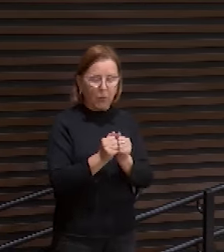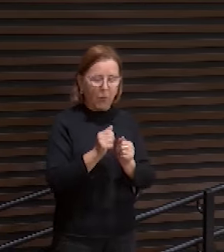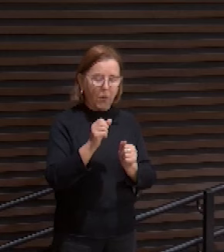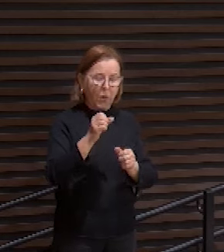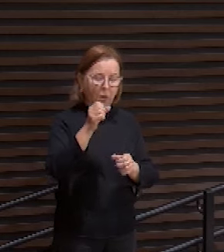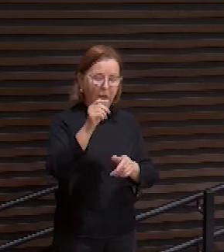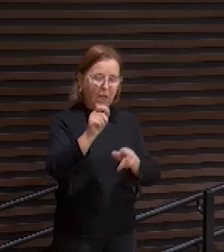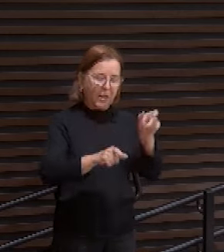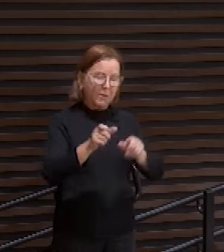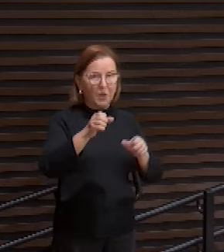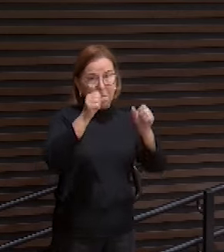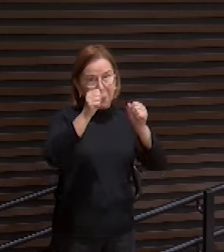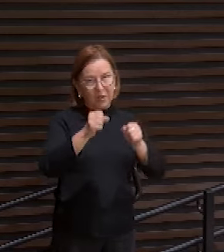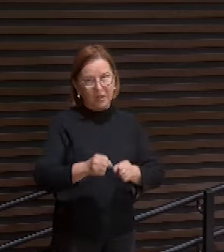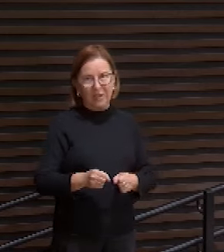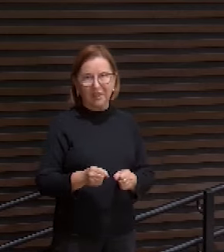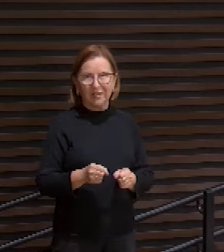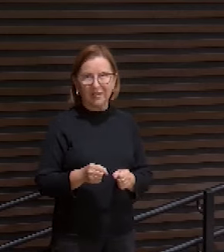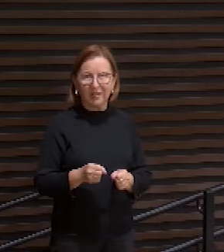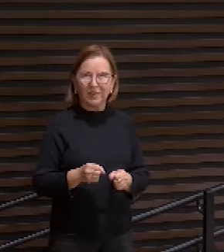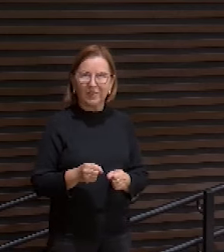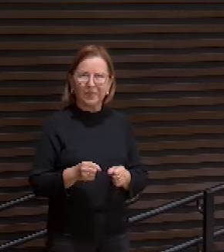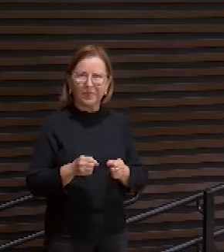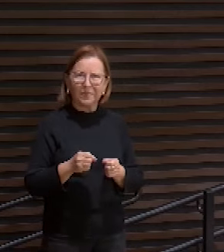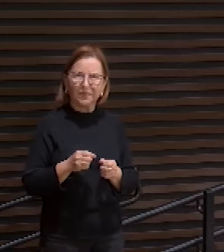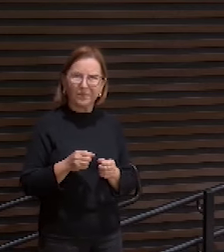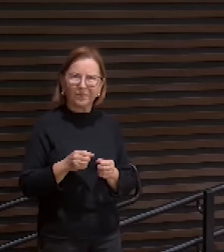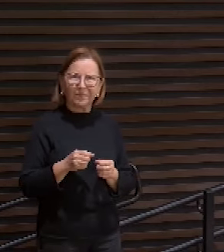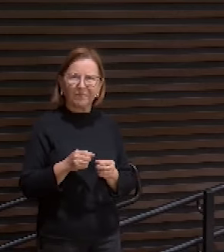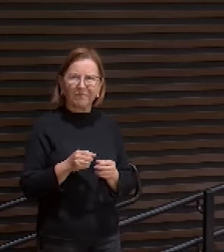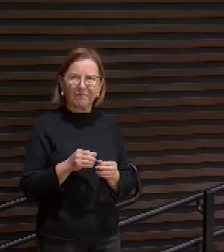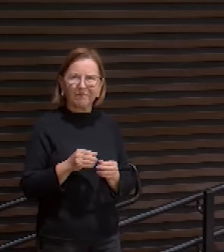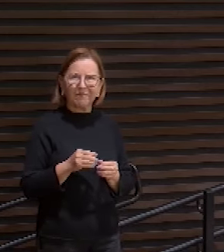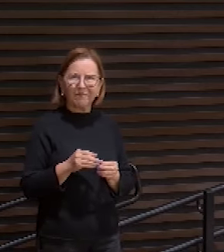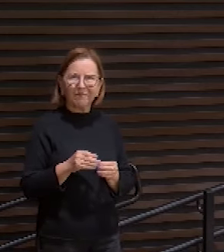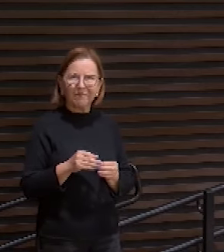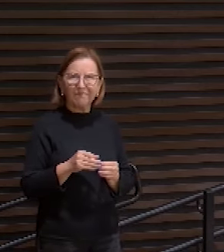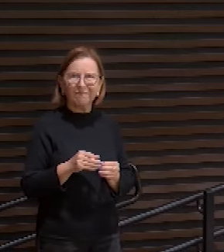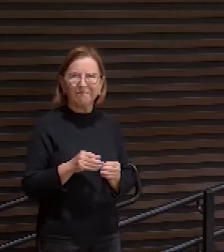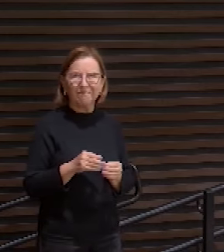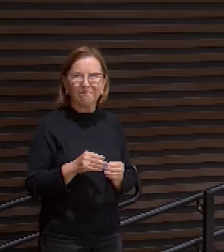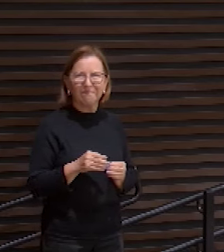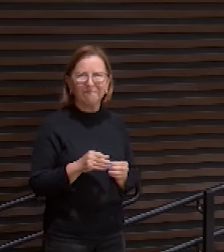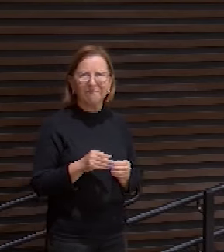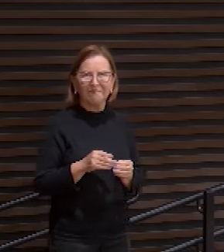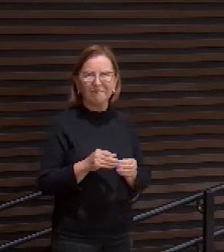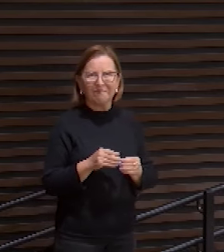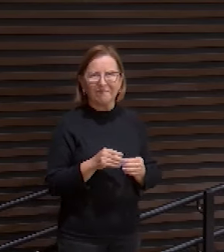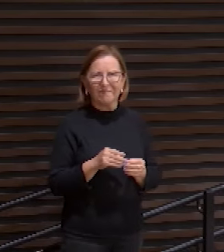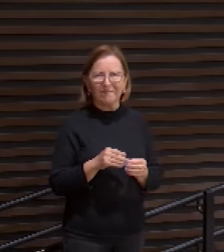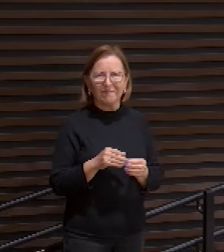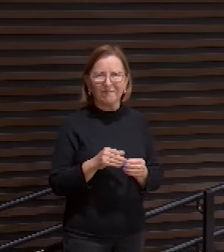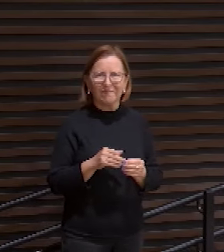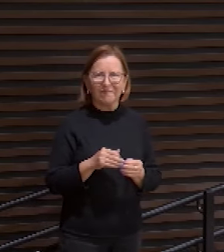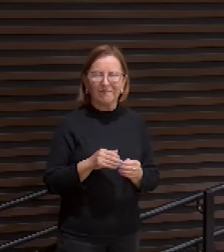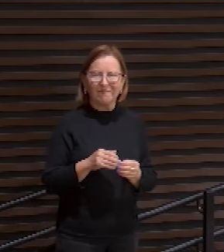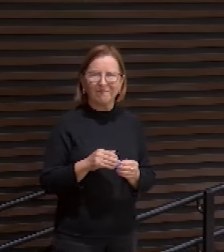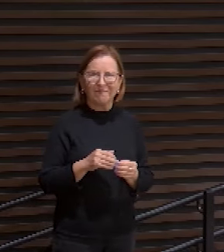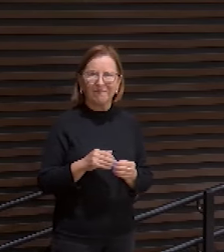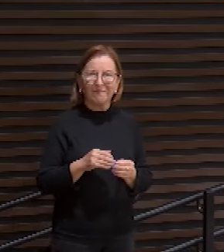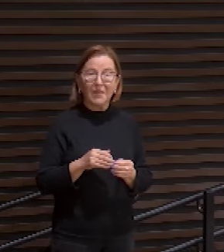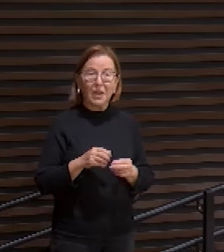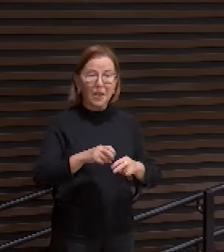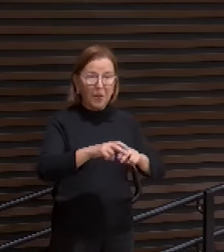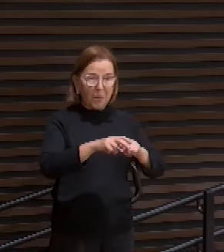morte. Foi contado com os transgressores, contudo, levou sobre si o pecado de muitos, e pelos